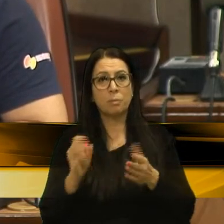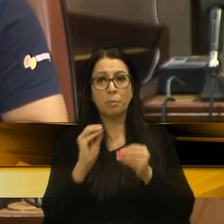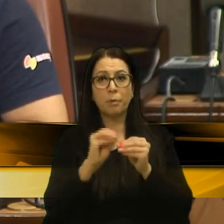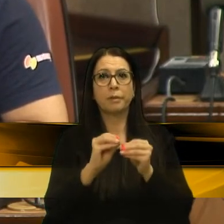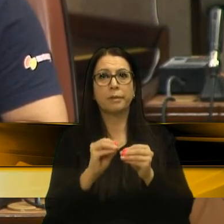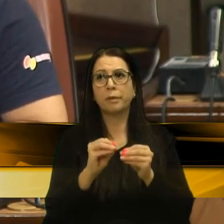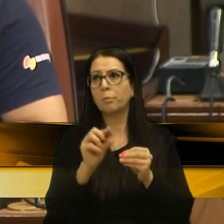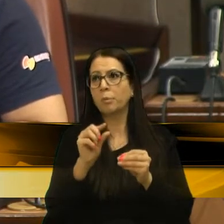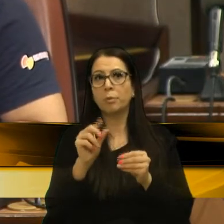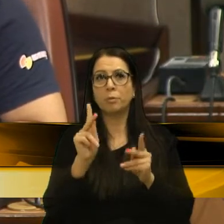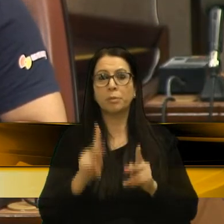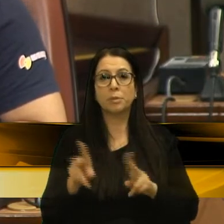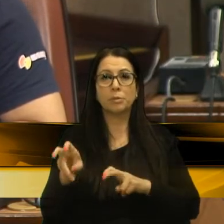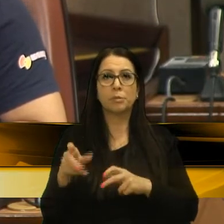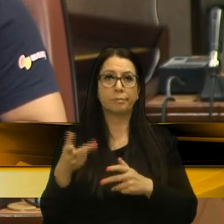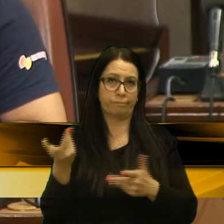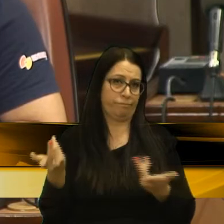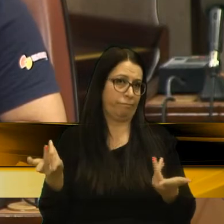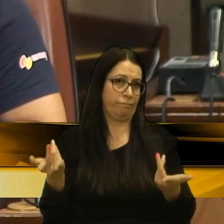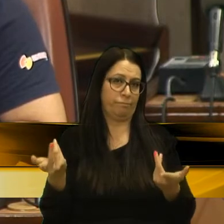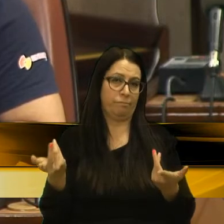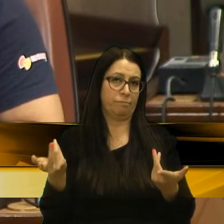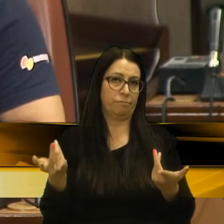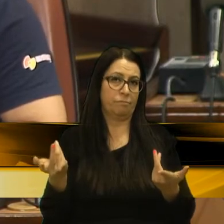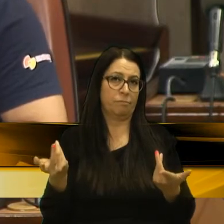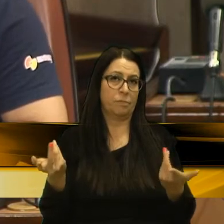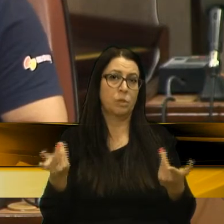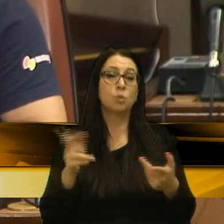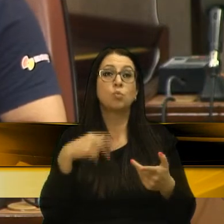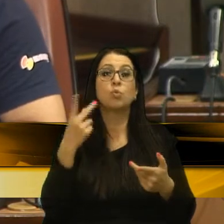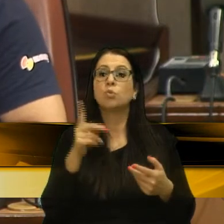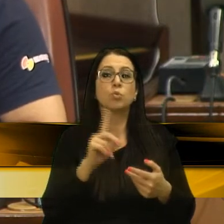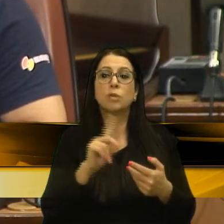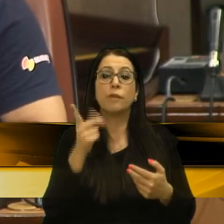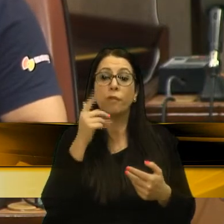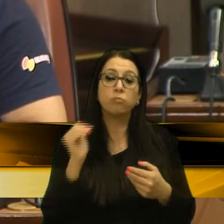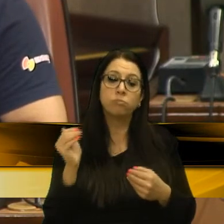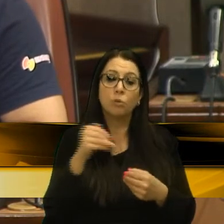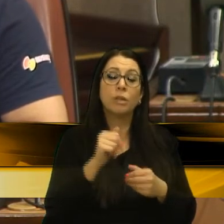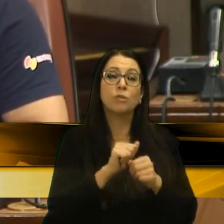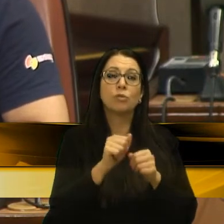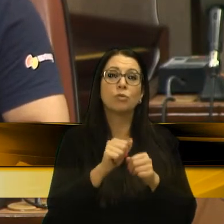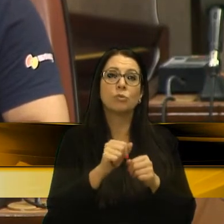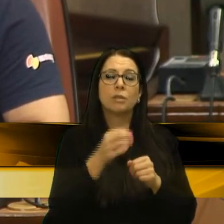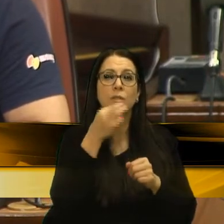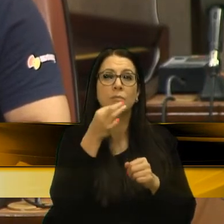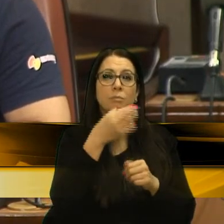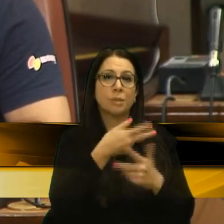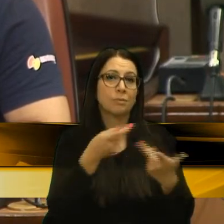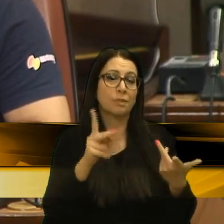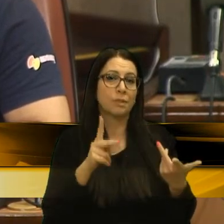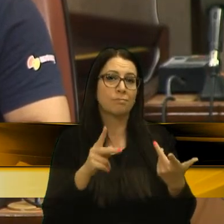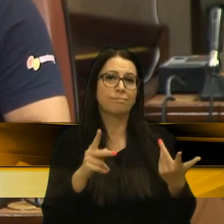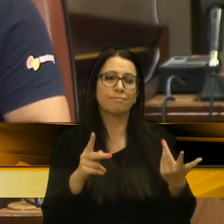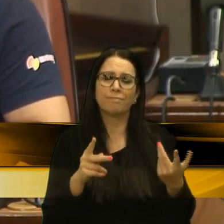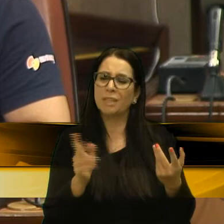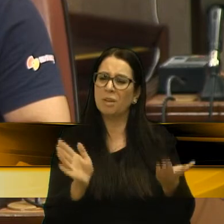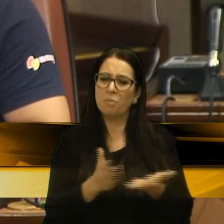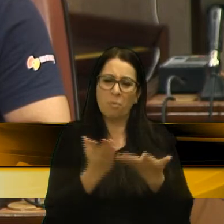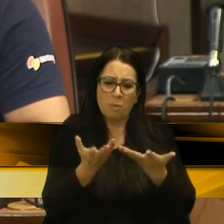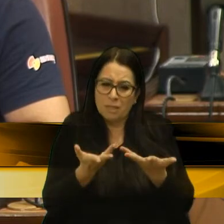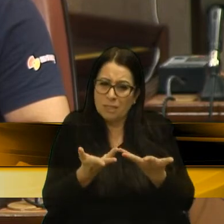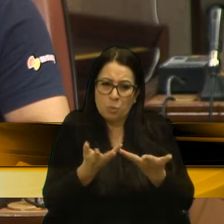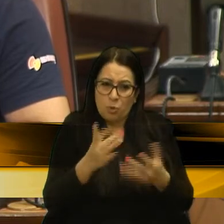meia dúzia de agricultor aí nessas bancas? E os outros que não vão ser contemplados nessa medida dele? Então, assim, é uma pobreza de espírito, uma